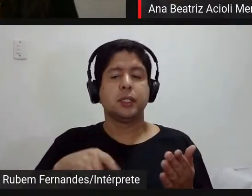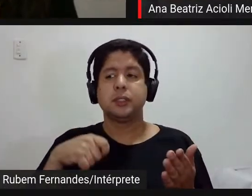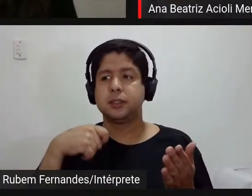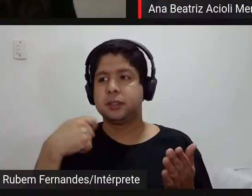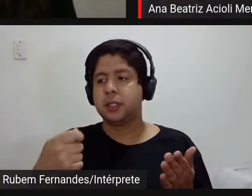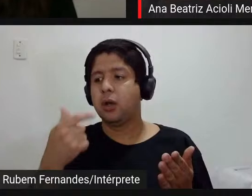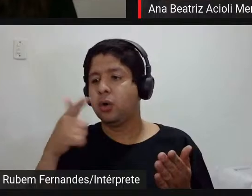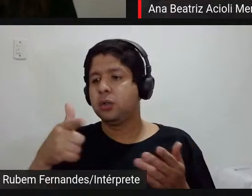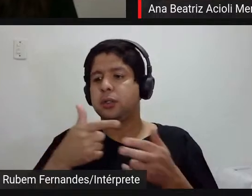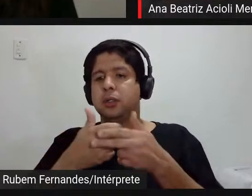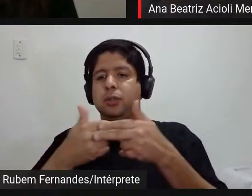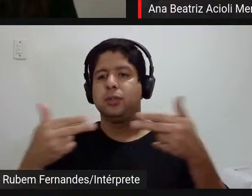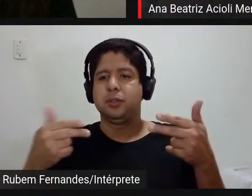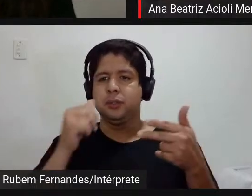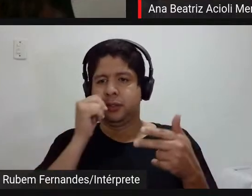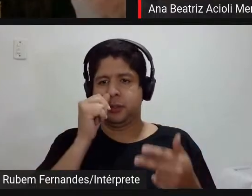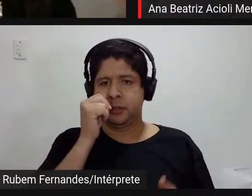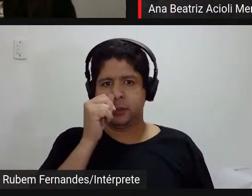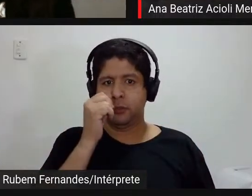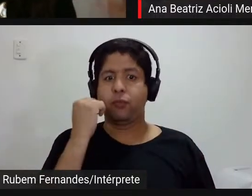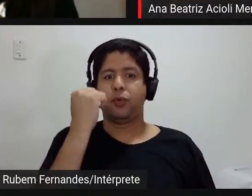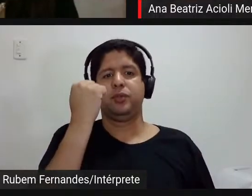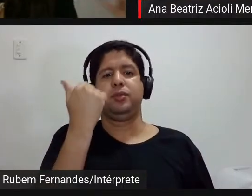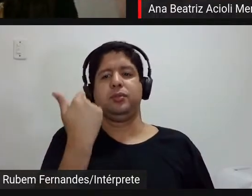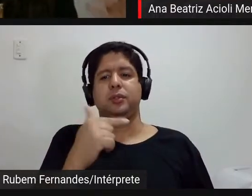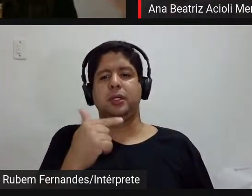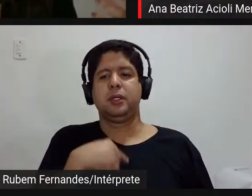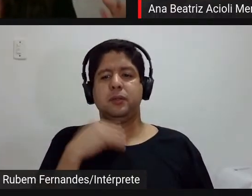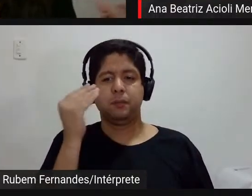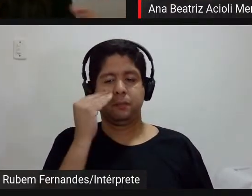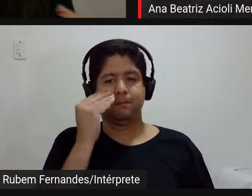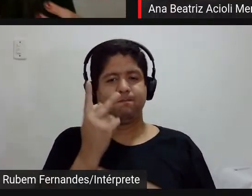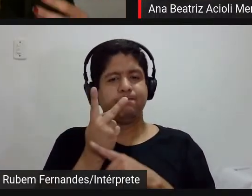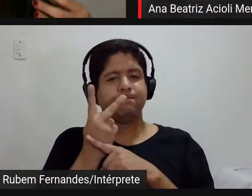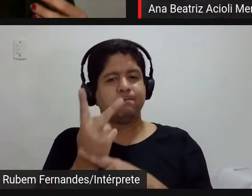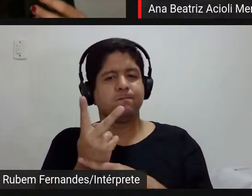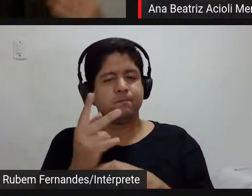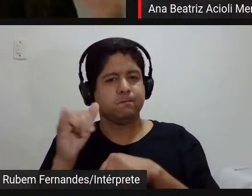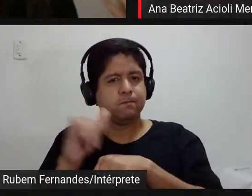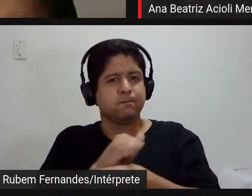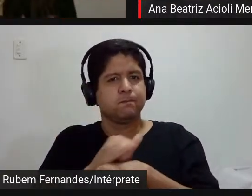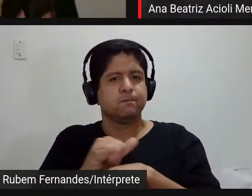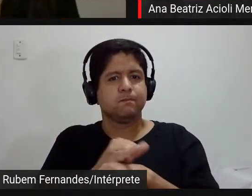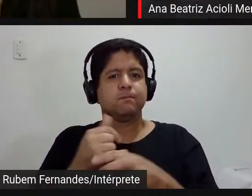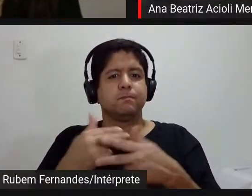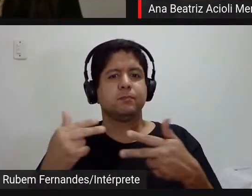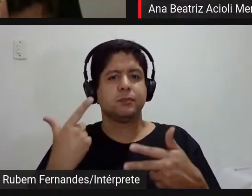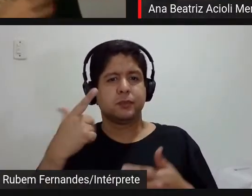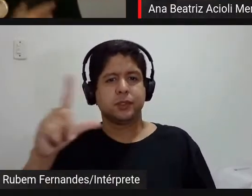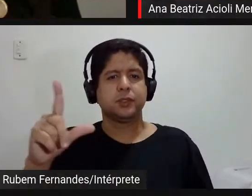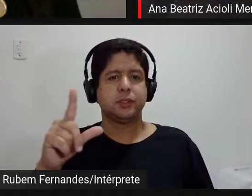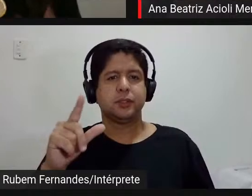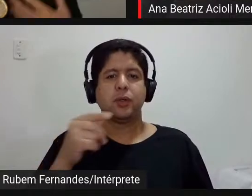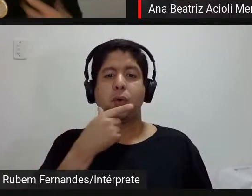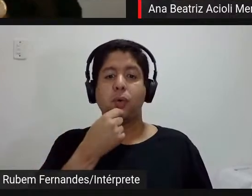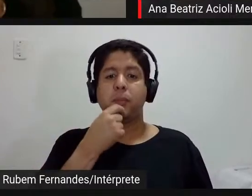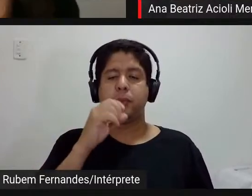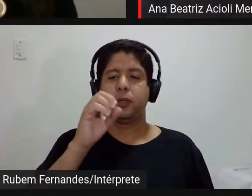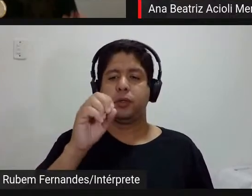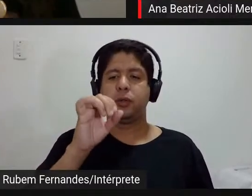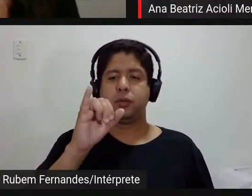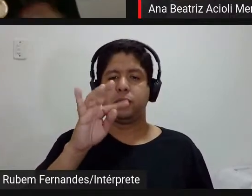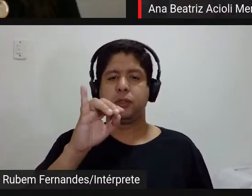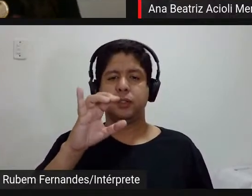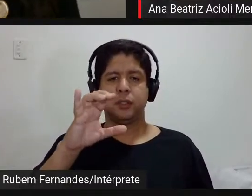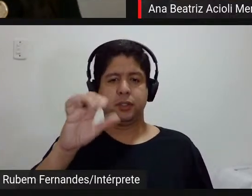coisa não teriam a mesma força então ela tentou buscar alguma das né das questões que o Helio Itzica trabalhava quais foram os